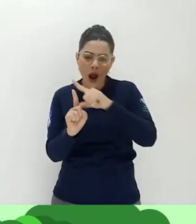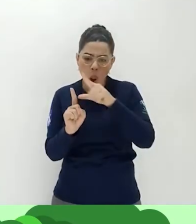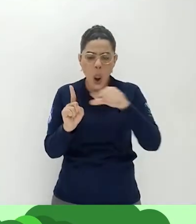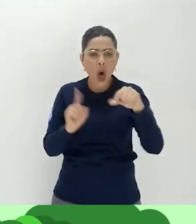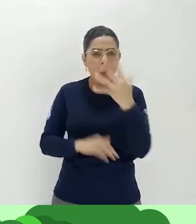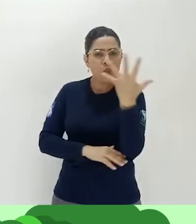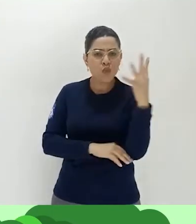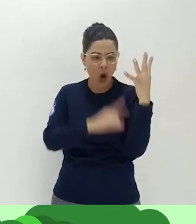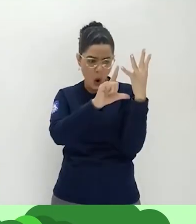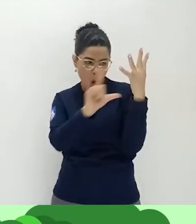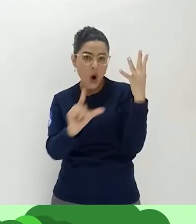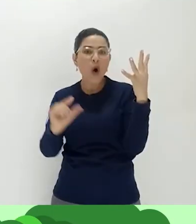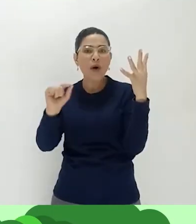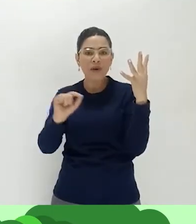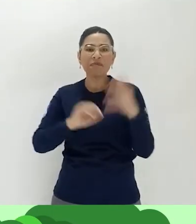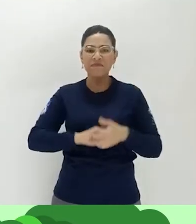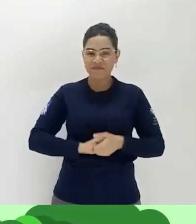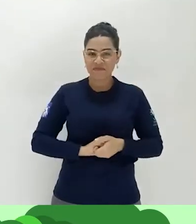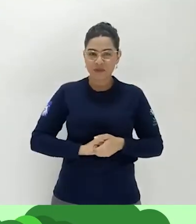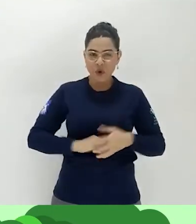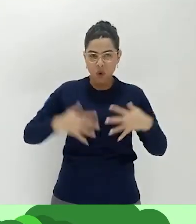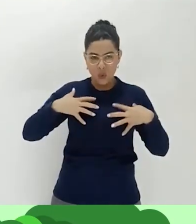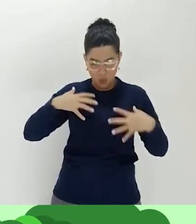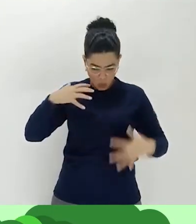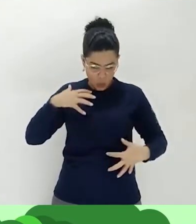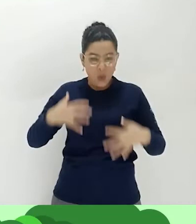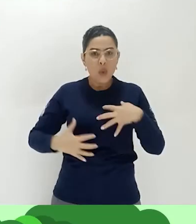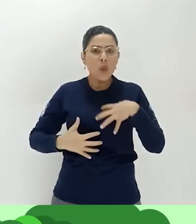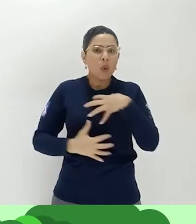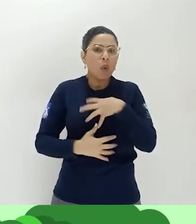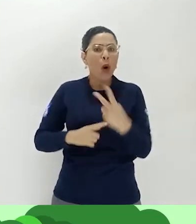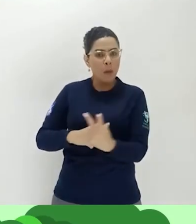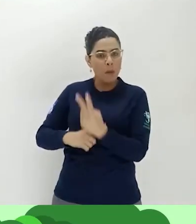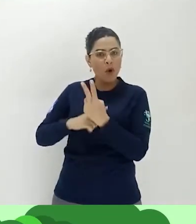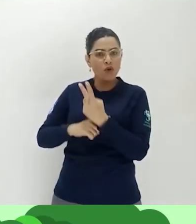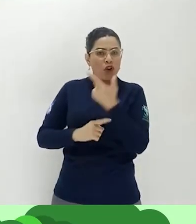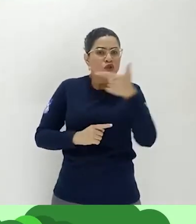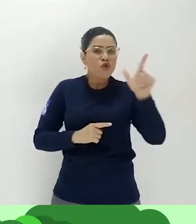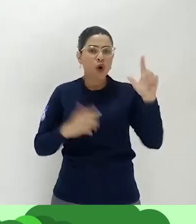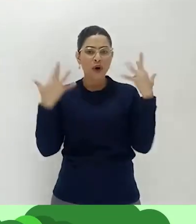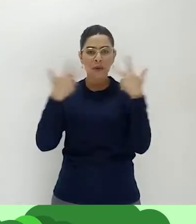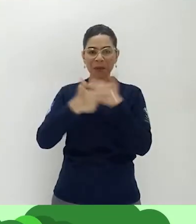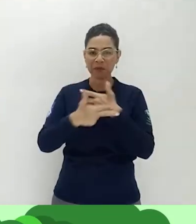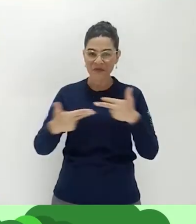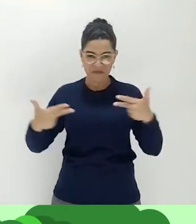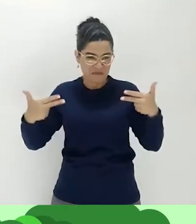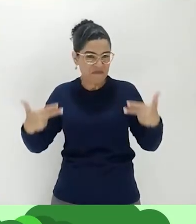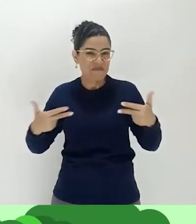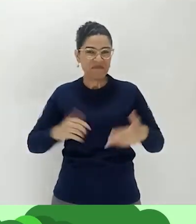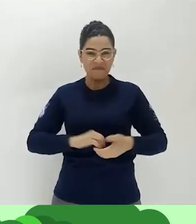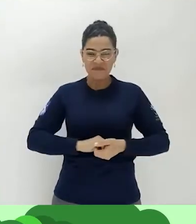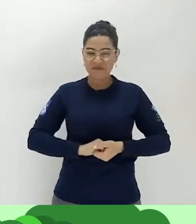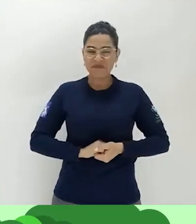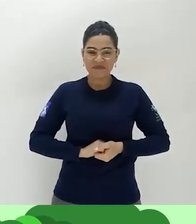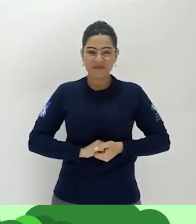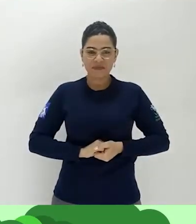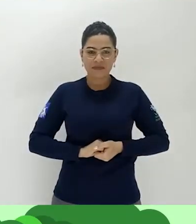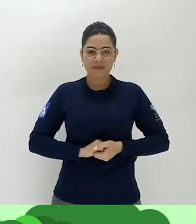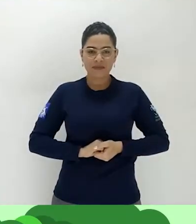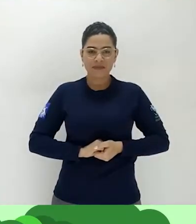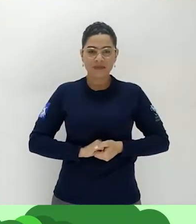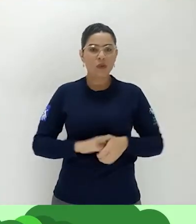folhas e nada mais. Suas manchas são camuflagem para se proteger dos animais mais selvagens.